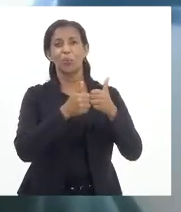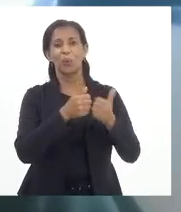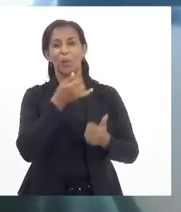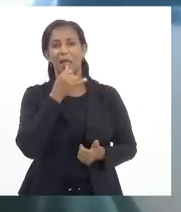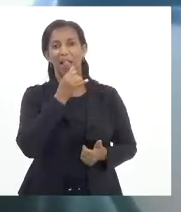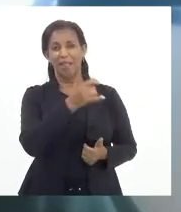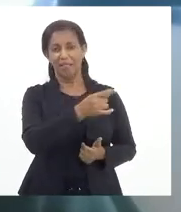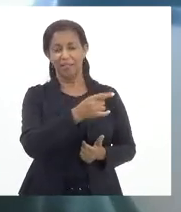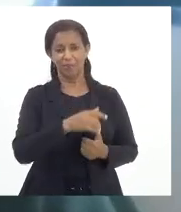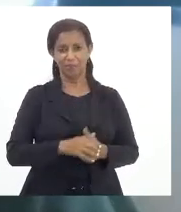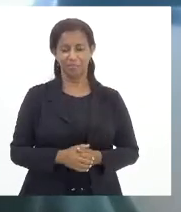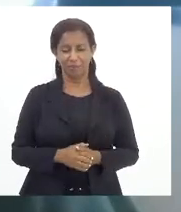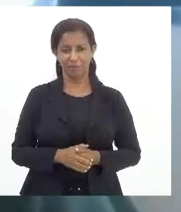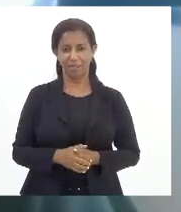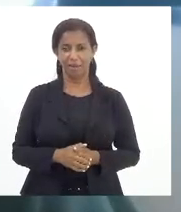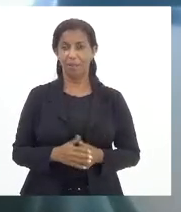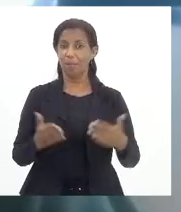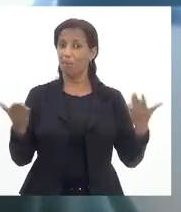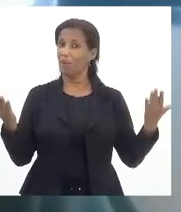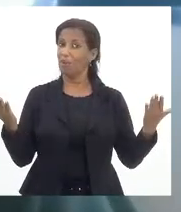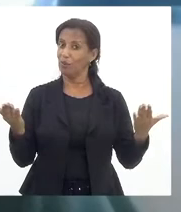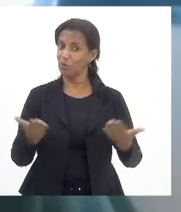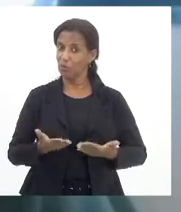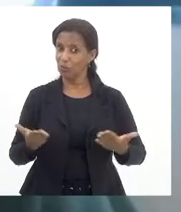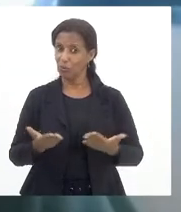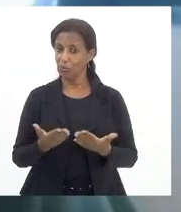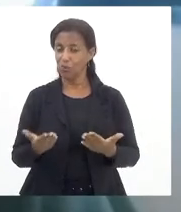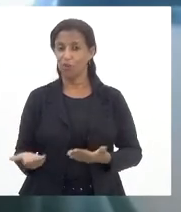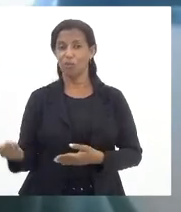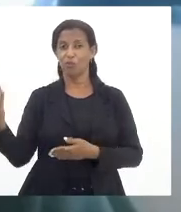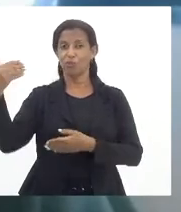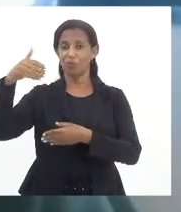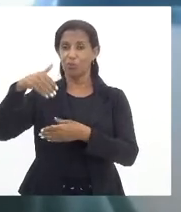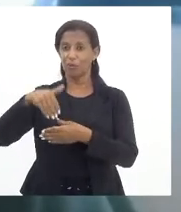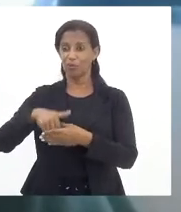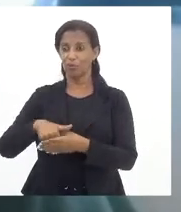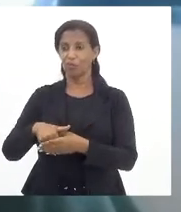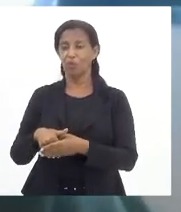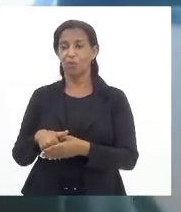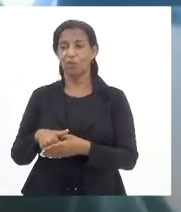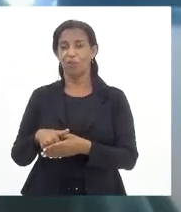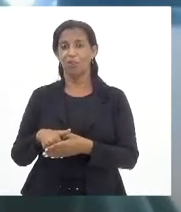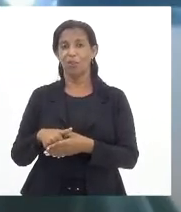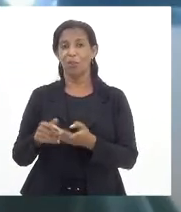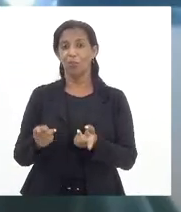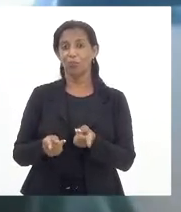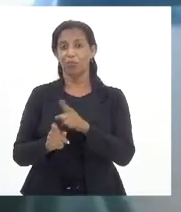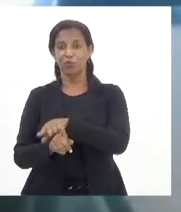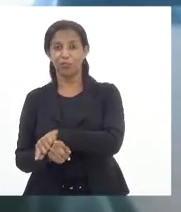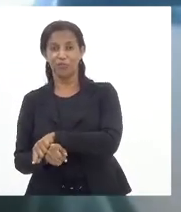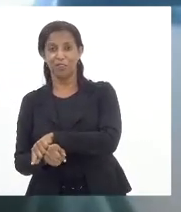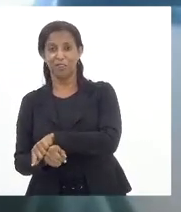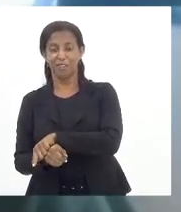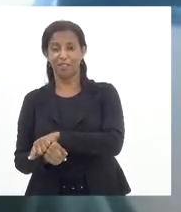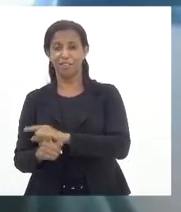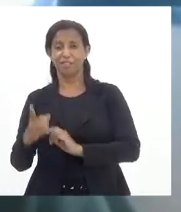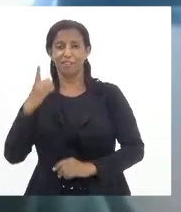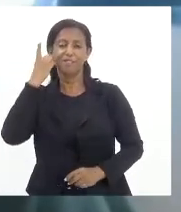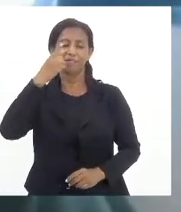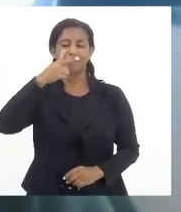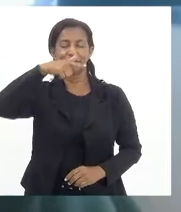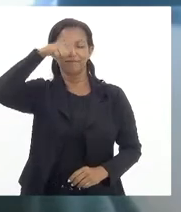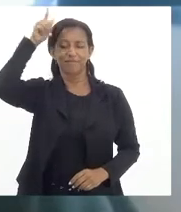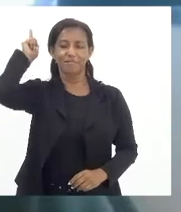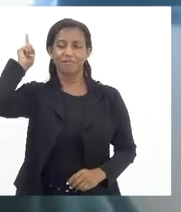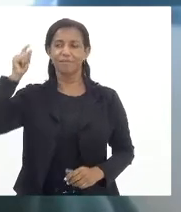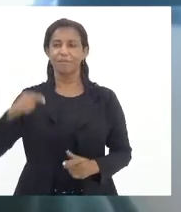mas hoje eu vou embarcar no voto divergente do deputado Luiz Paulo,